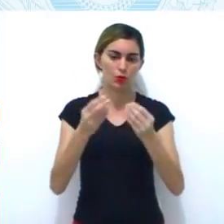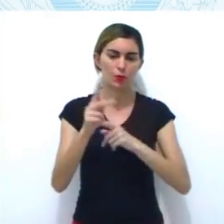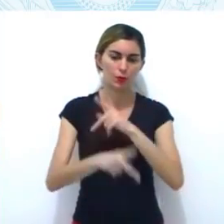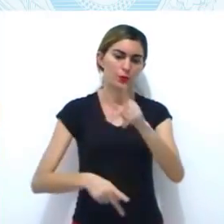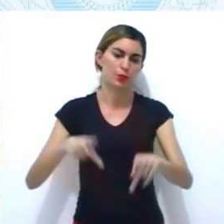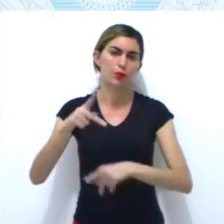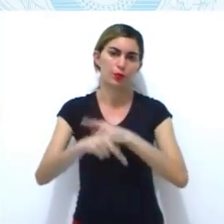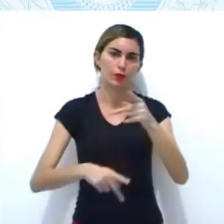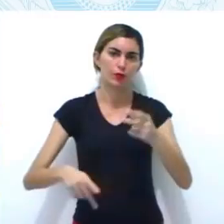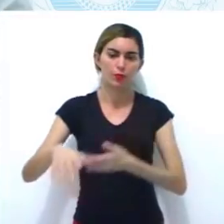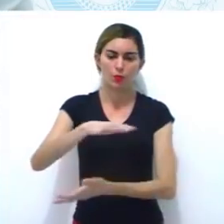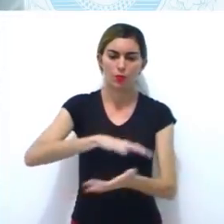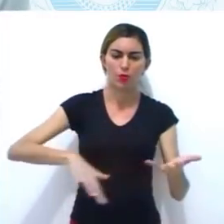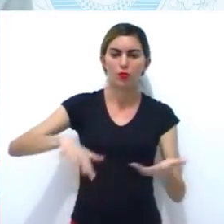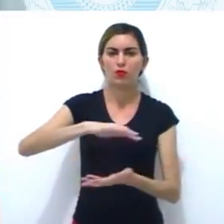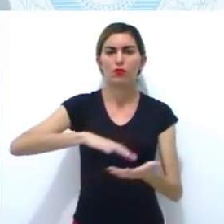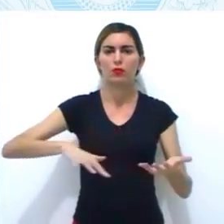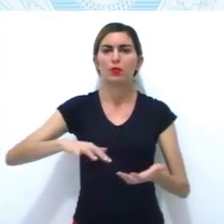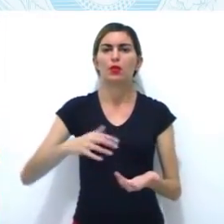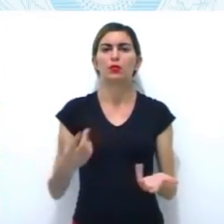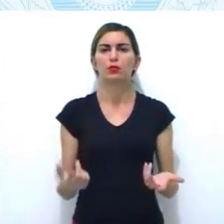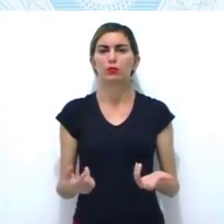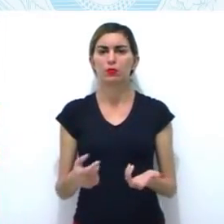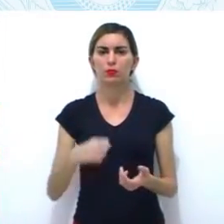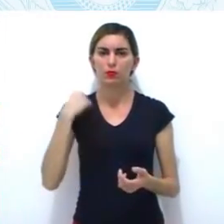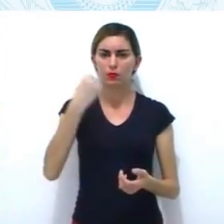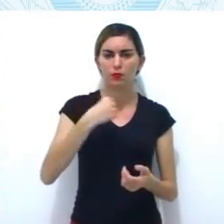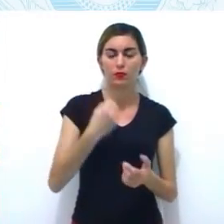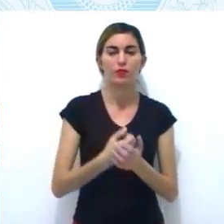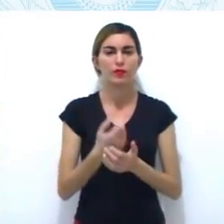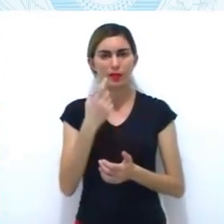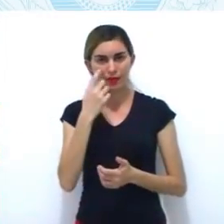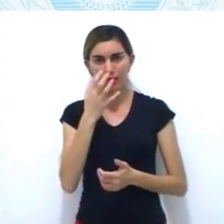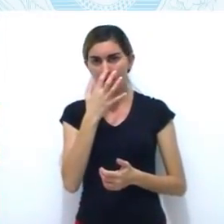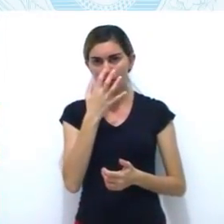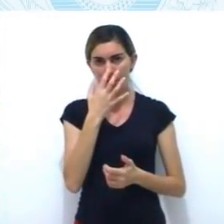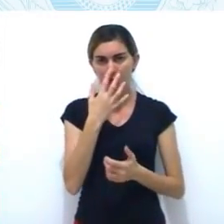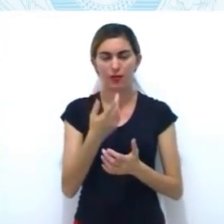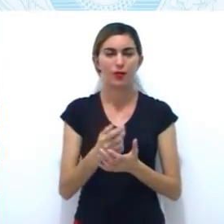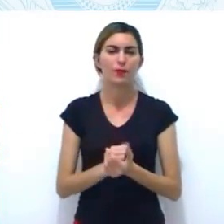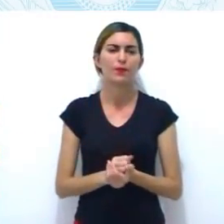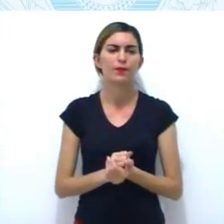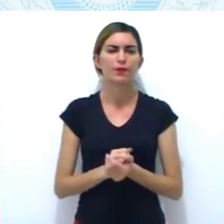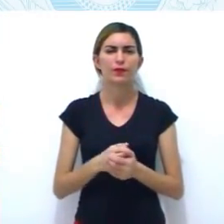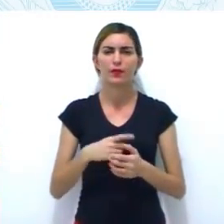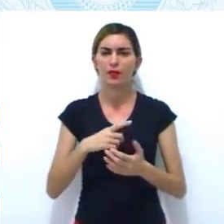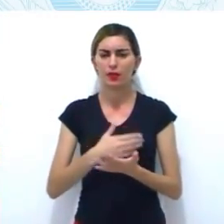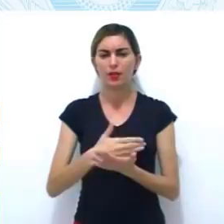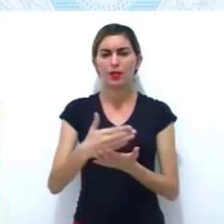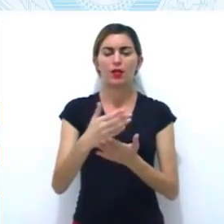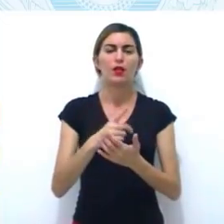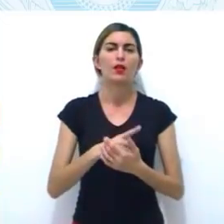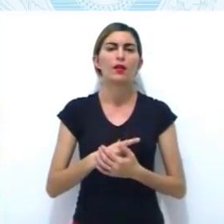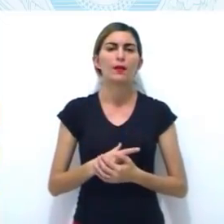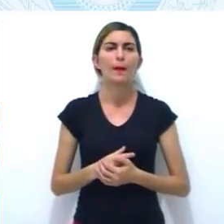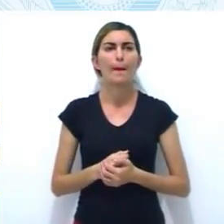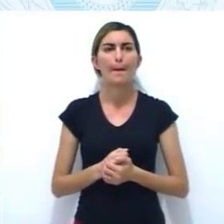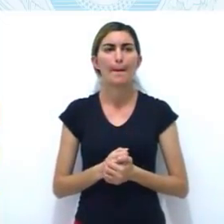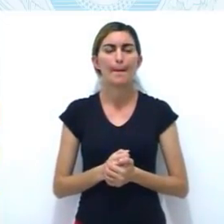movimentos. Então, conforme vocês observaram as revoltações iniciais,